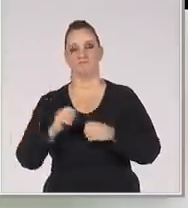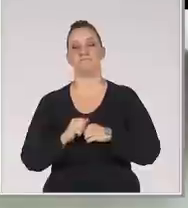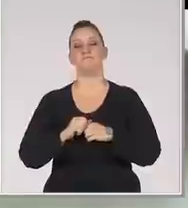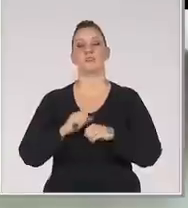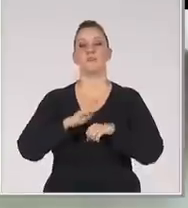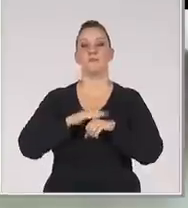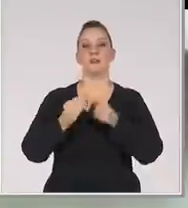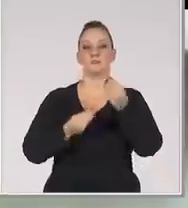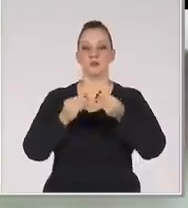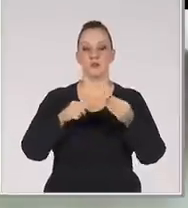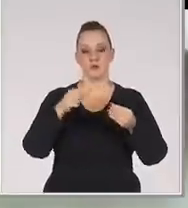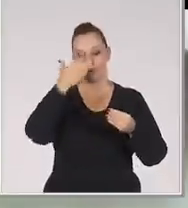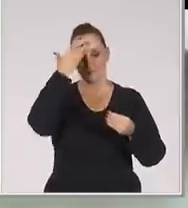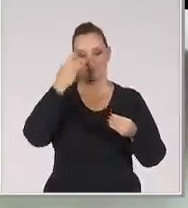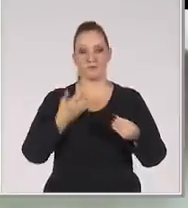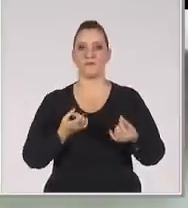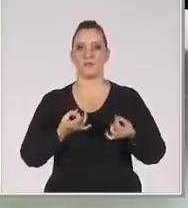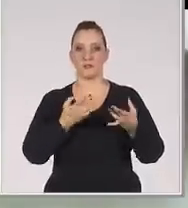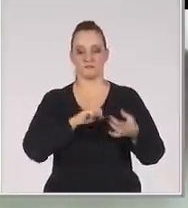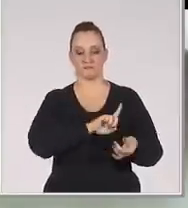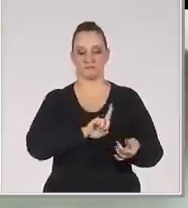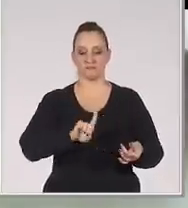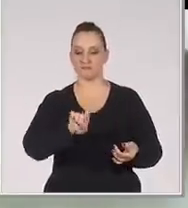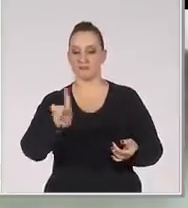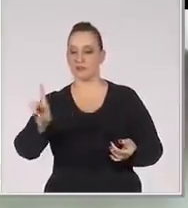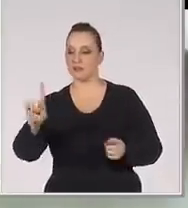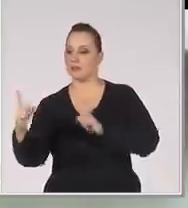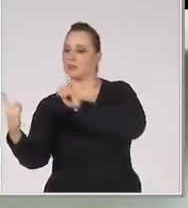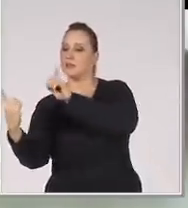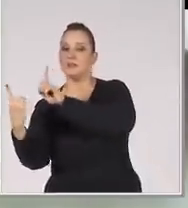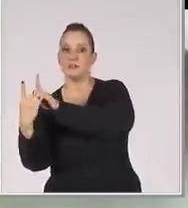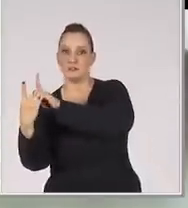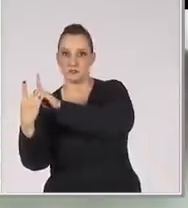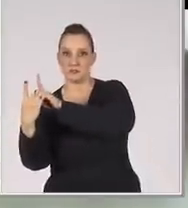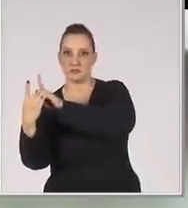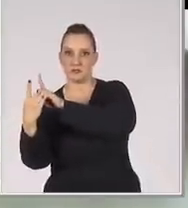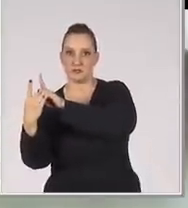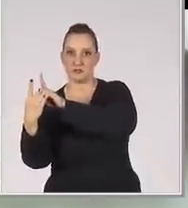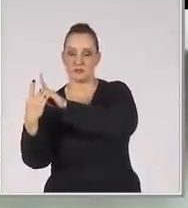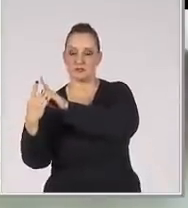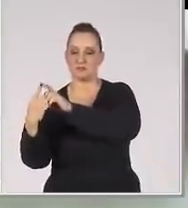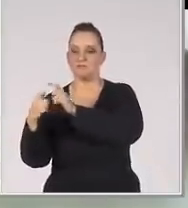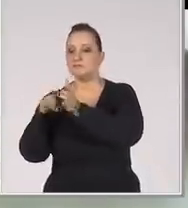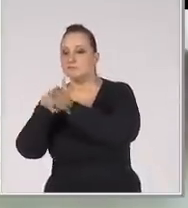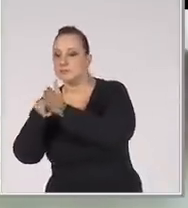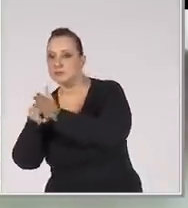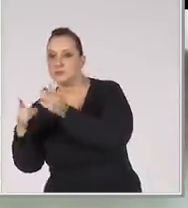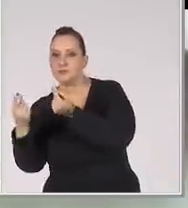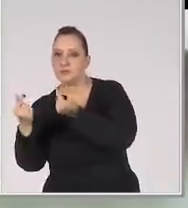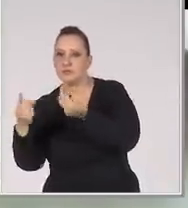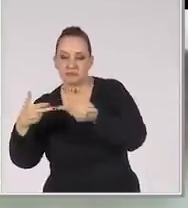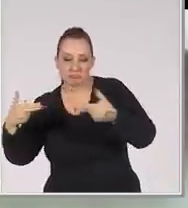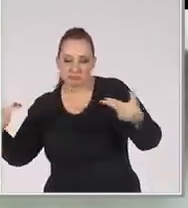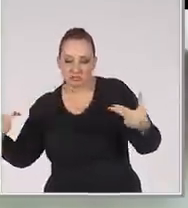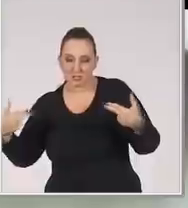empresa Esses vendedores vão até os clientes prováveis Depois de ter feito toda uma sondagem E